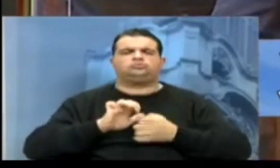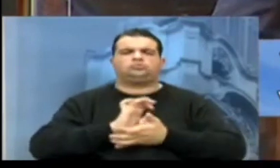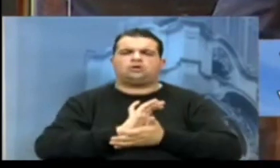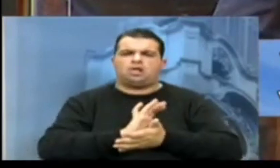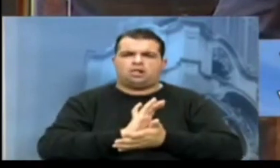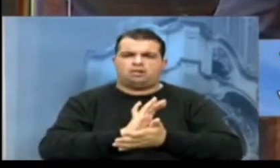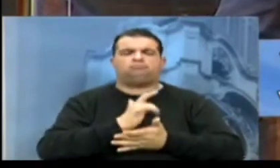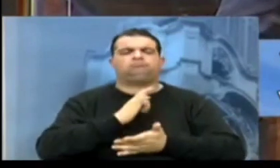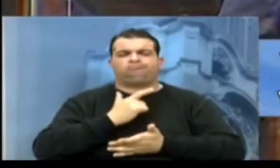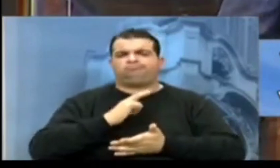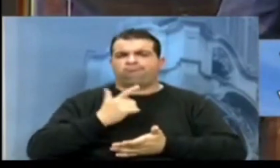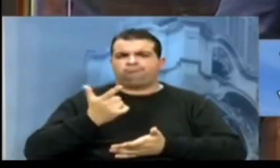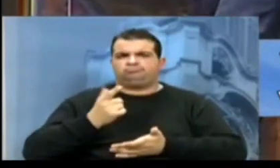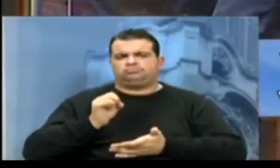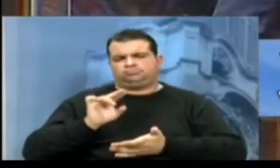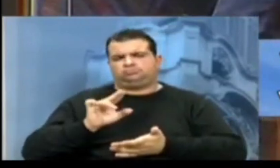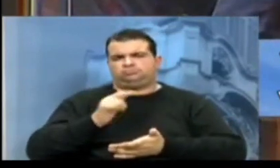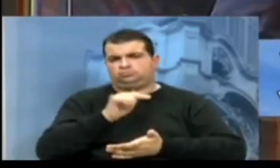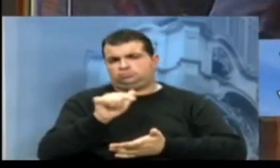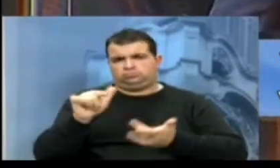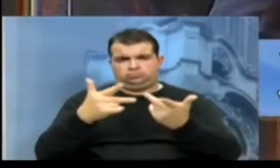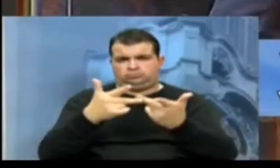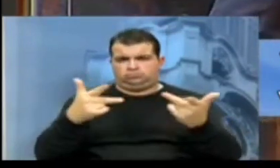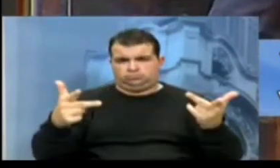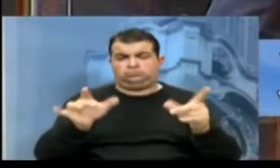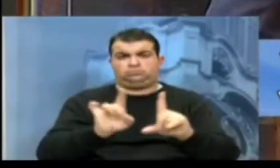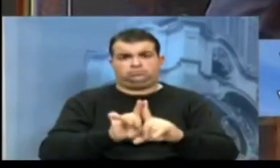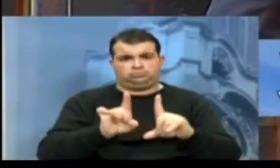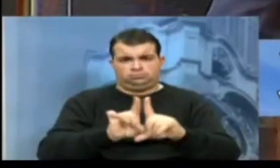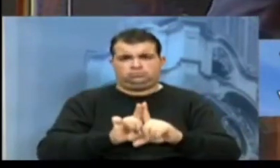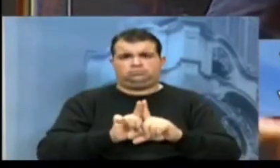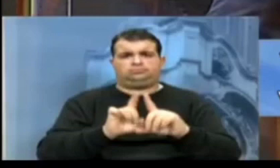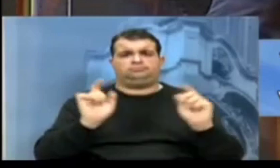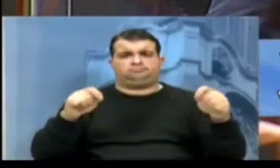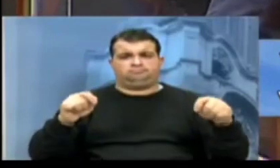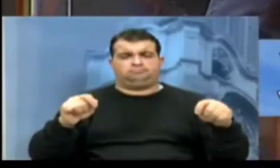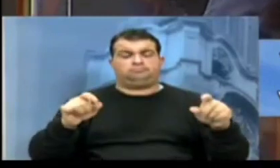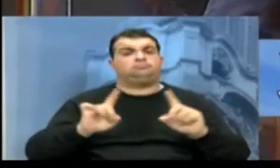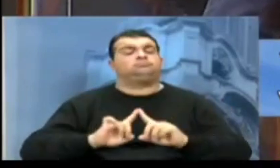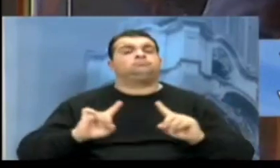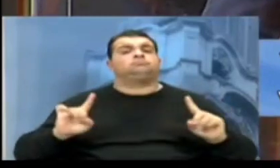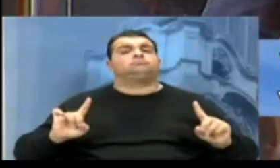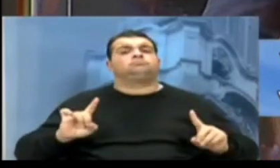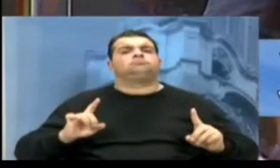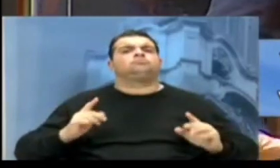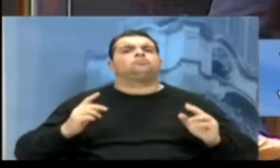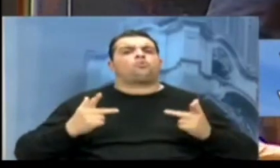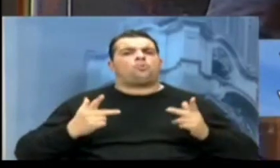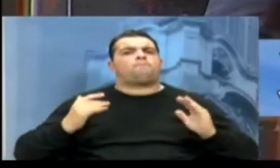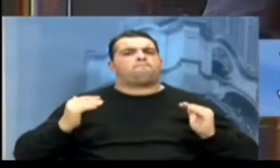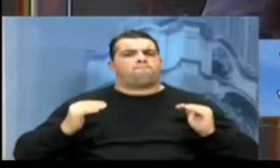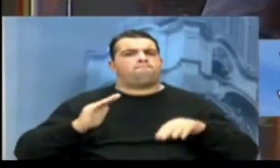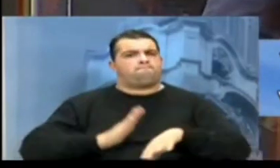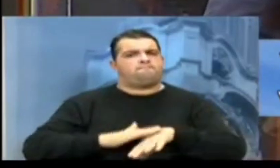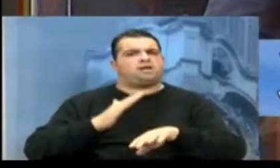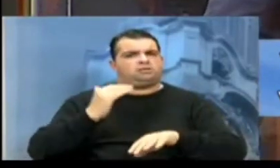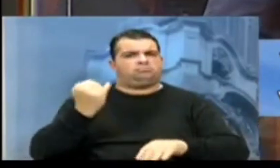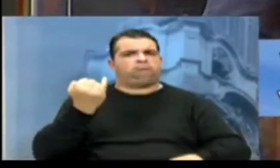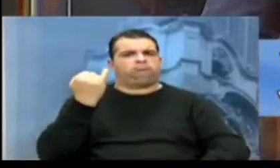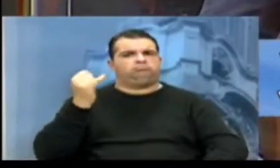outros aspectos relevantes em relação a isso, mas o que importa é que, via de regra,